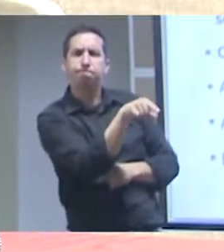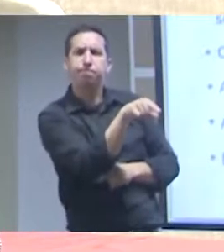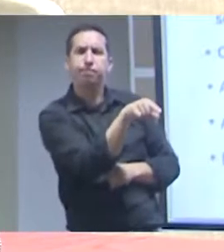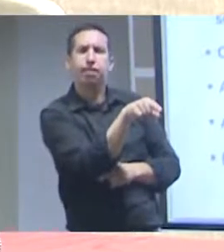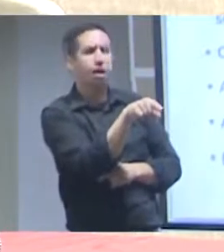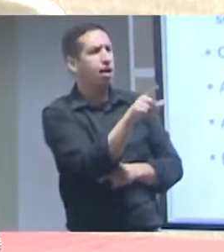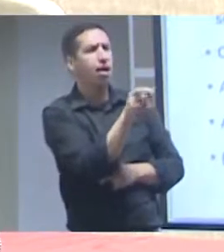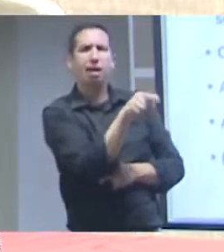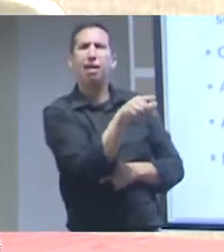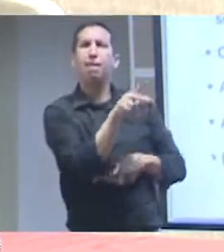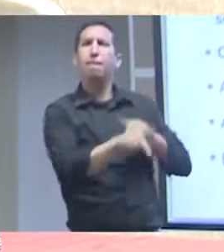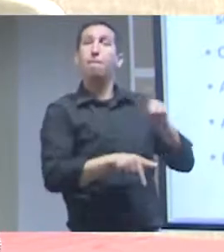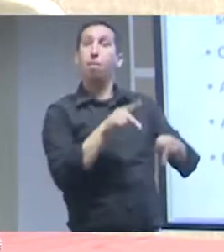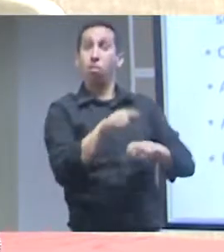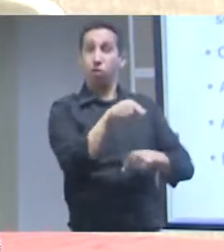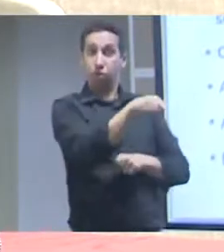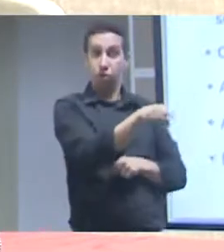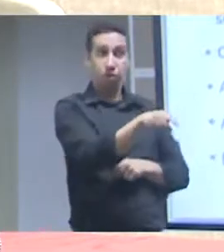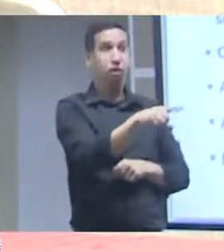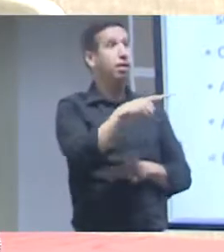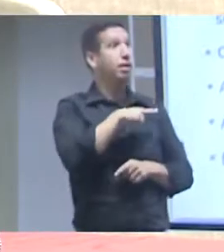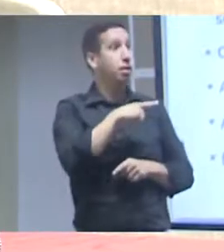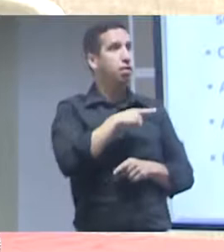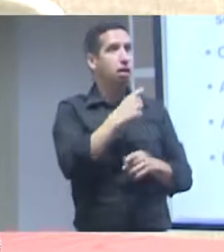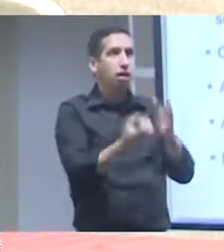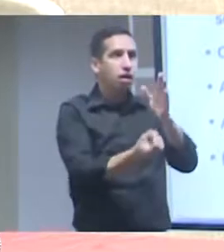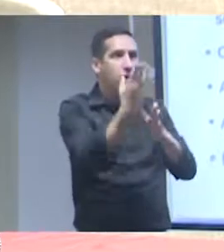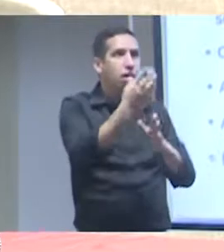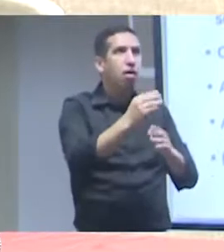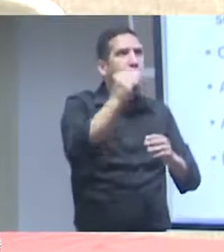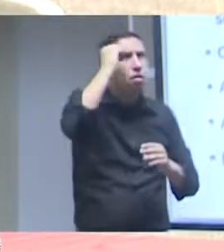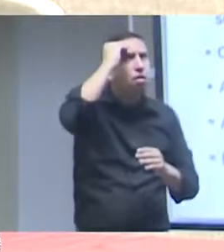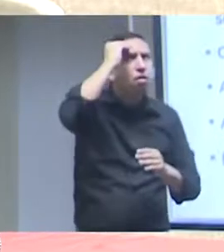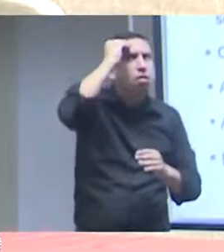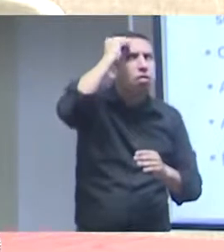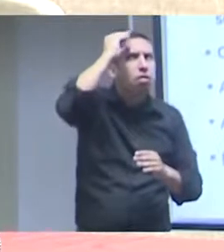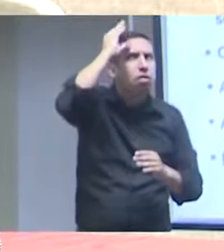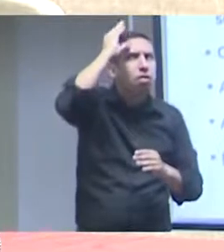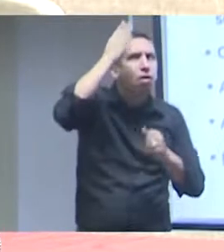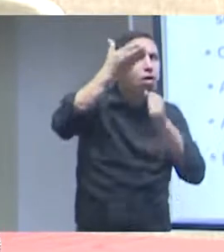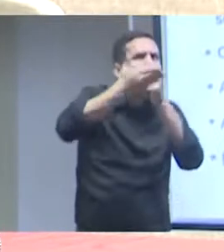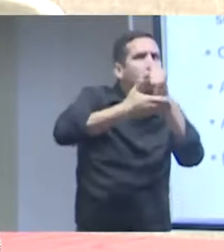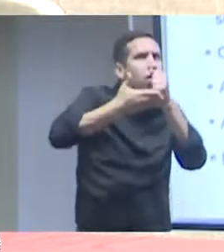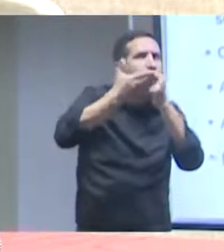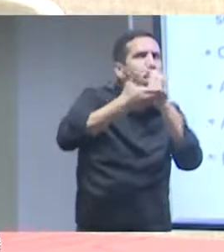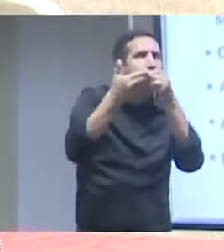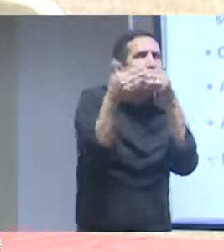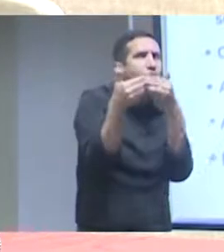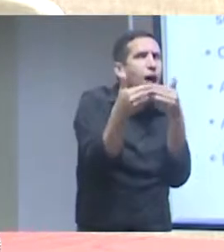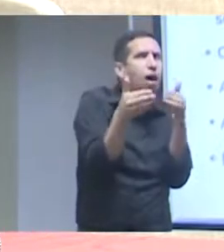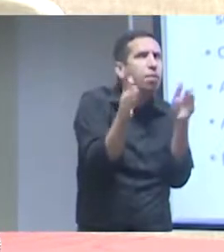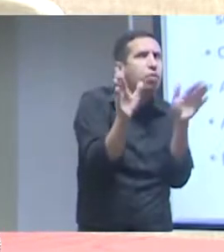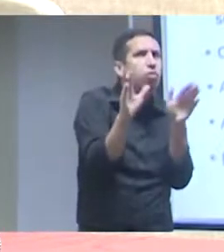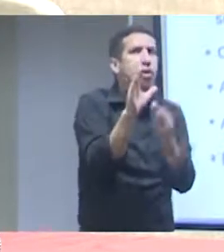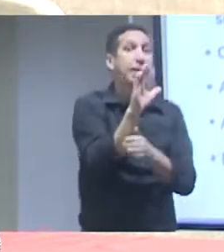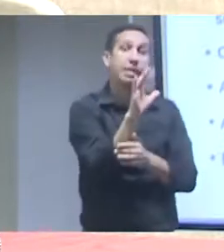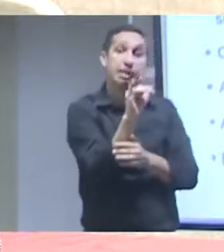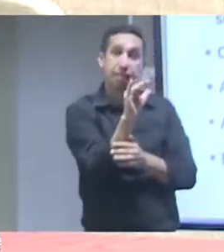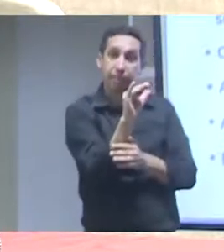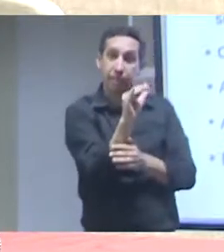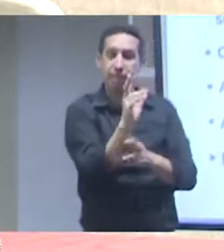conhecimentos fundamentais para pensar a abertura da relação da ciência com outras bases